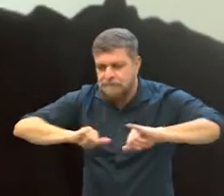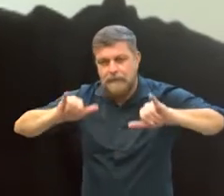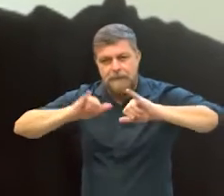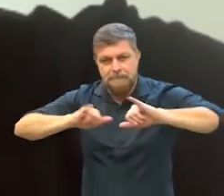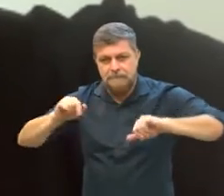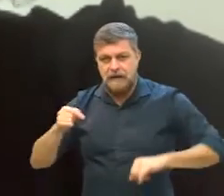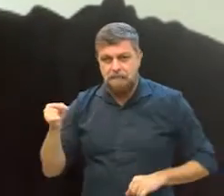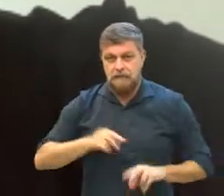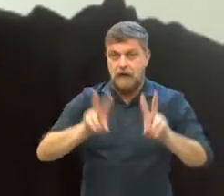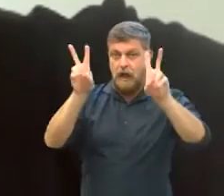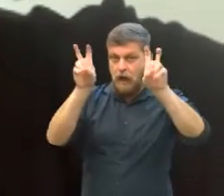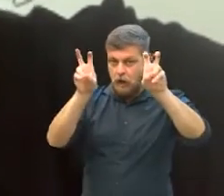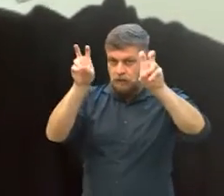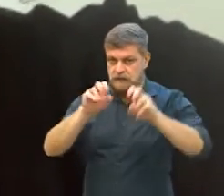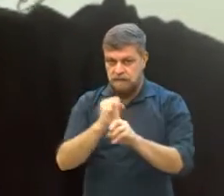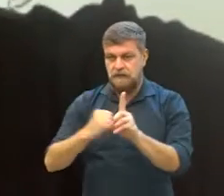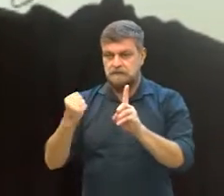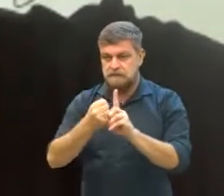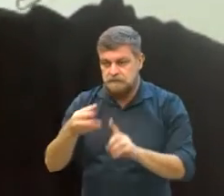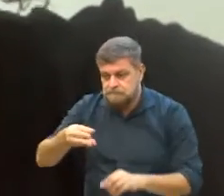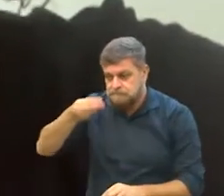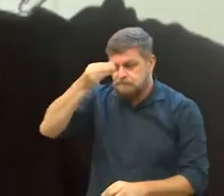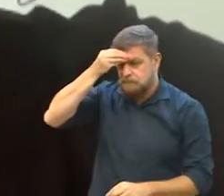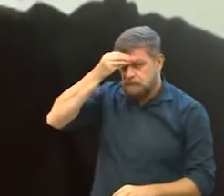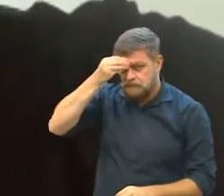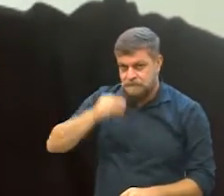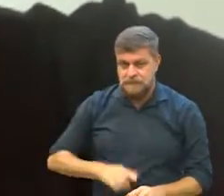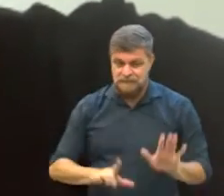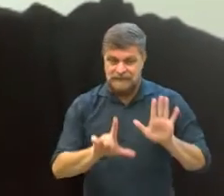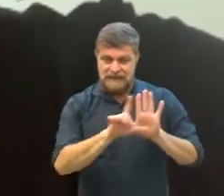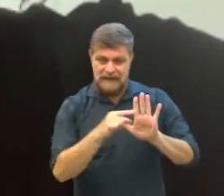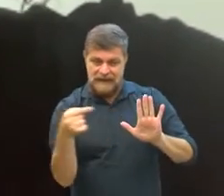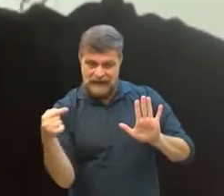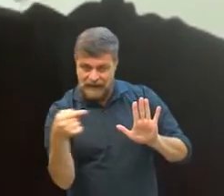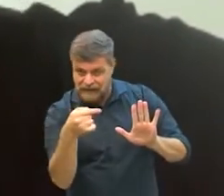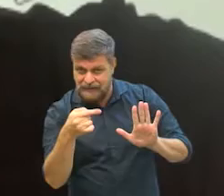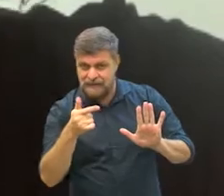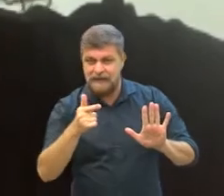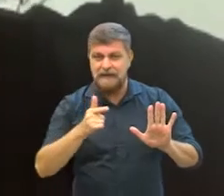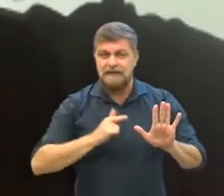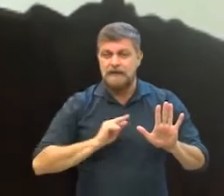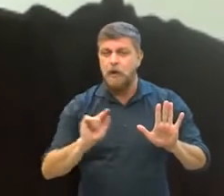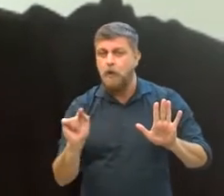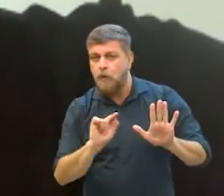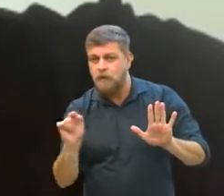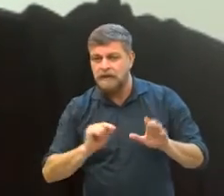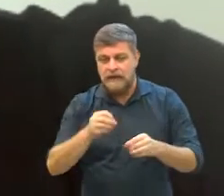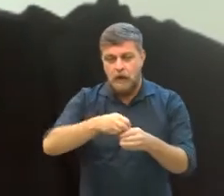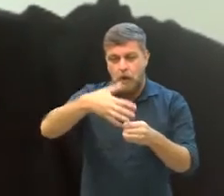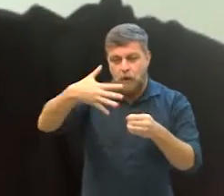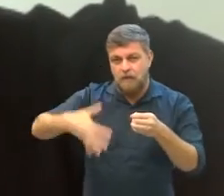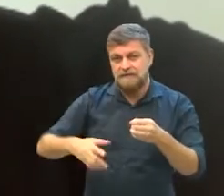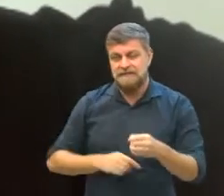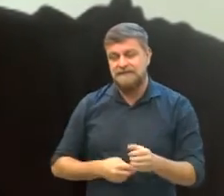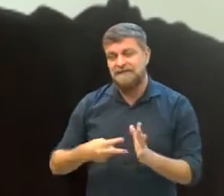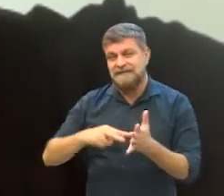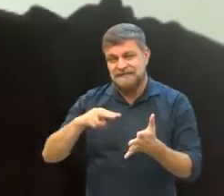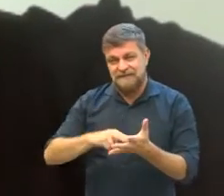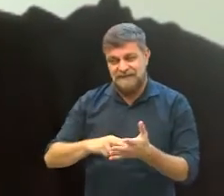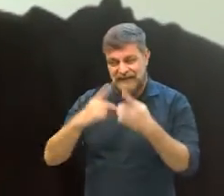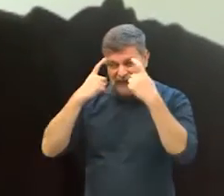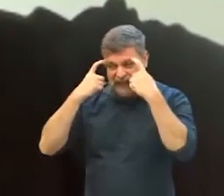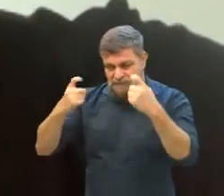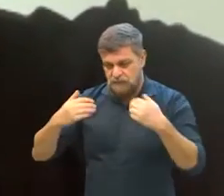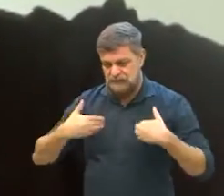para que a gente possa divulgar esse tema com a nossa sociedade. Na própria lei traz a definição do que é